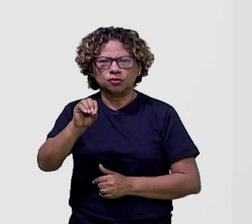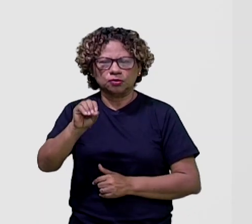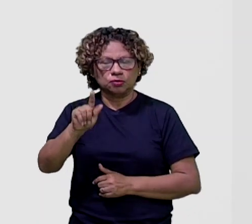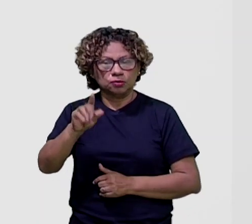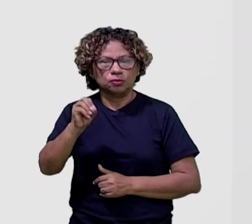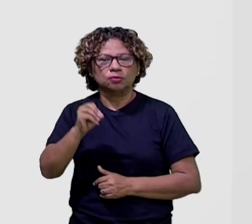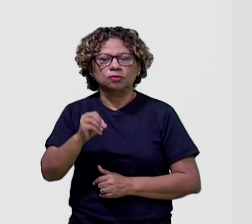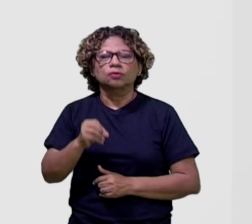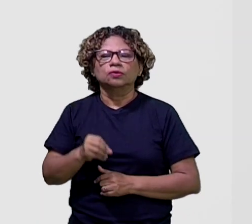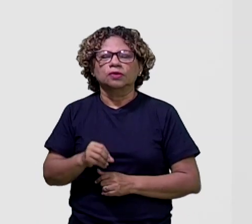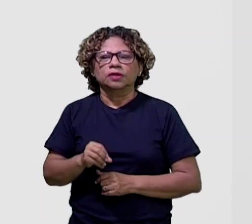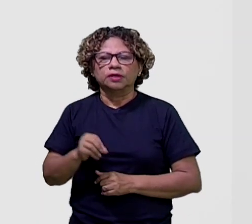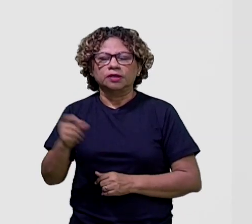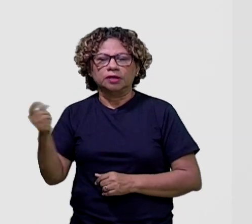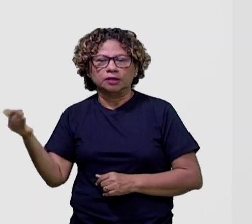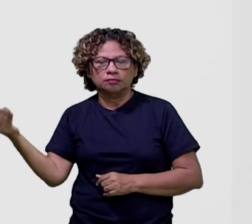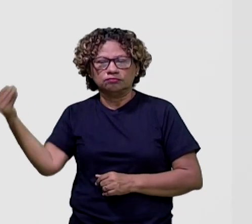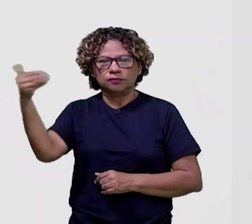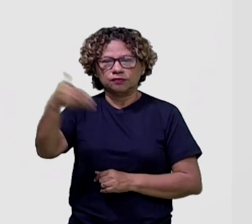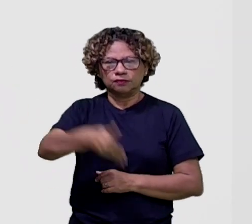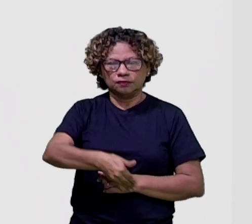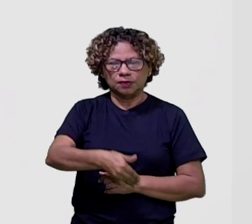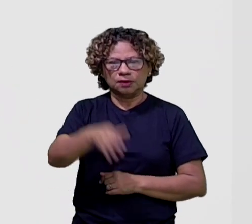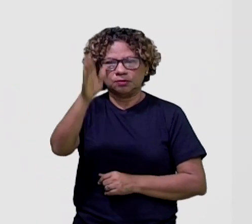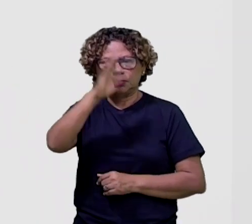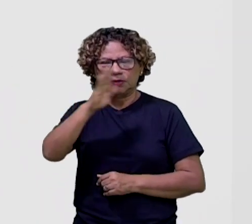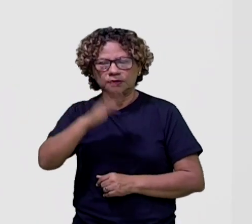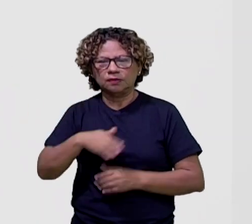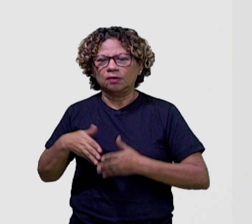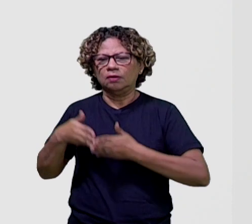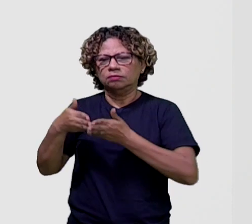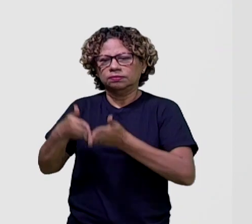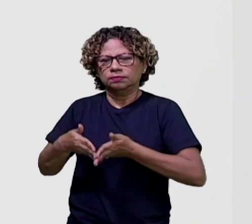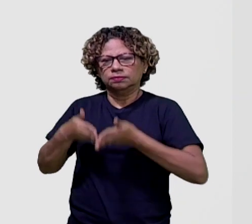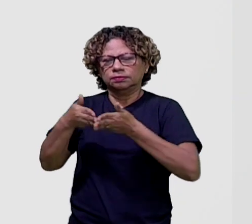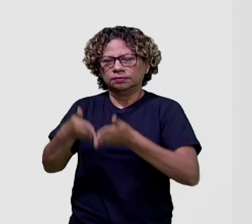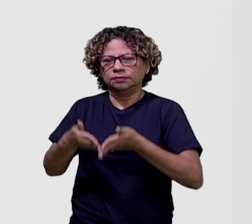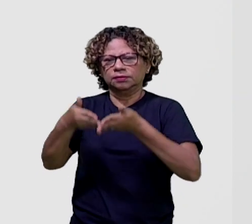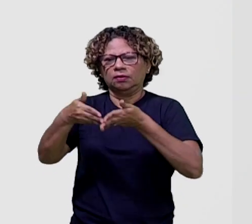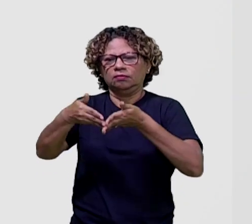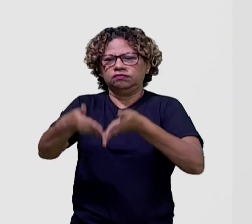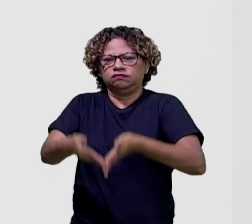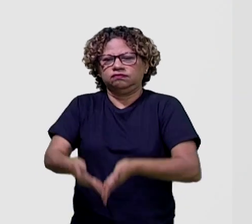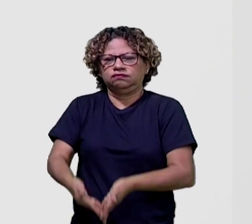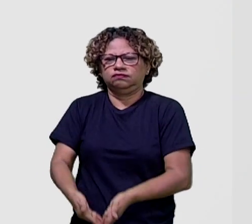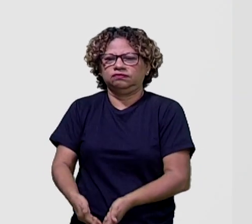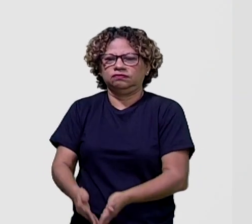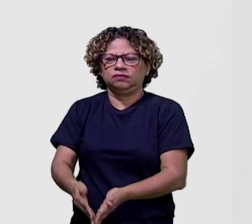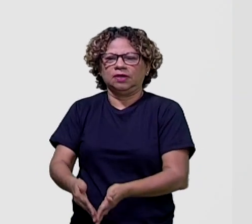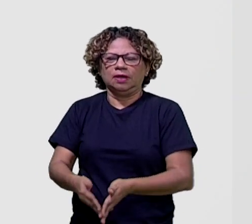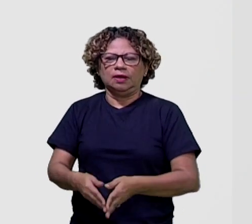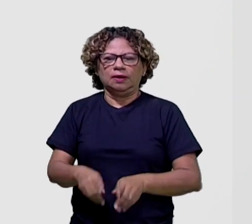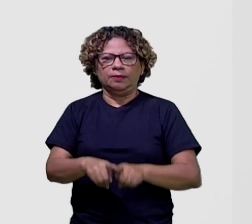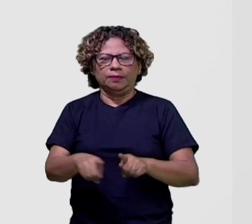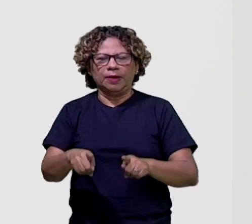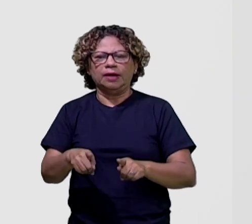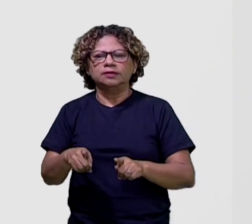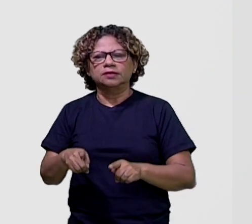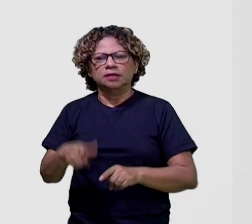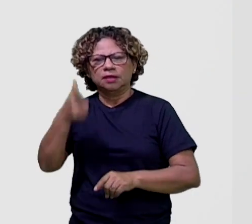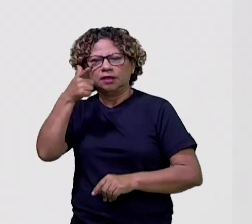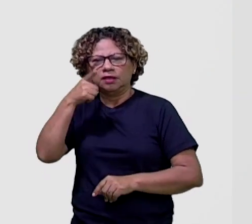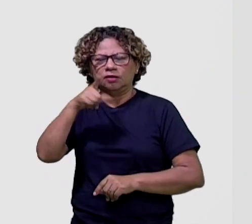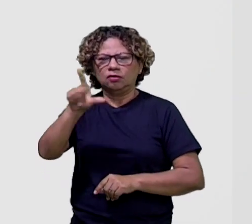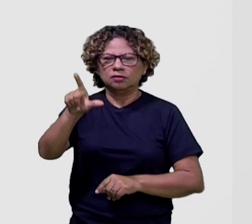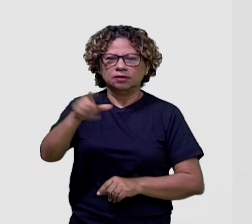deportado para o Brasil, mas a sua caravela, olha só, naufraga. Por milagre, ele é salvo e